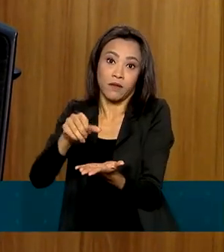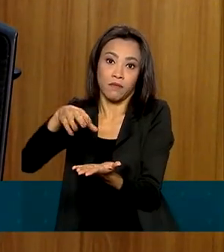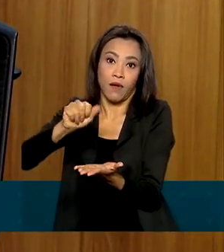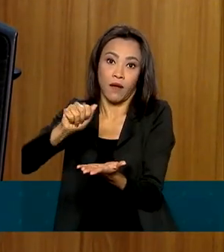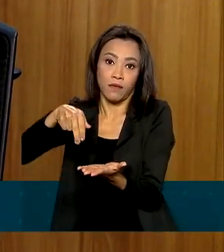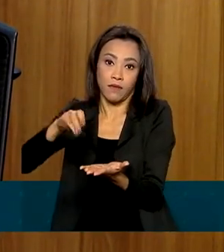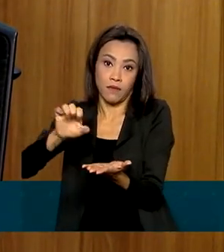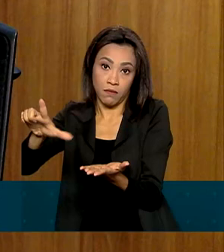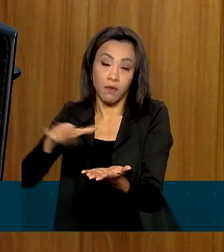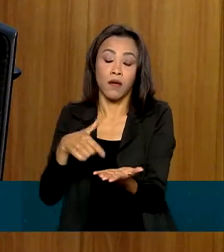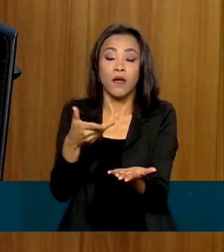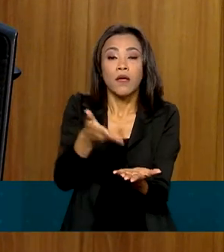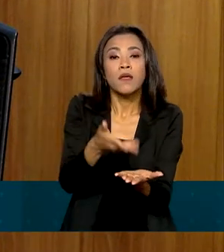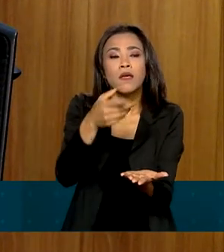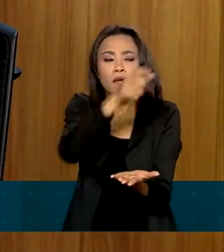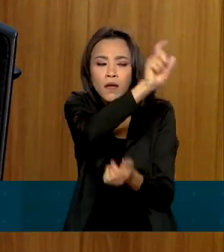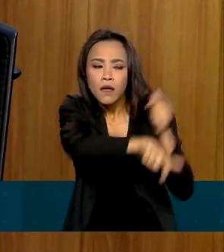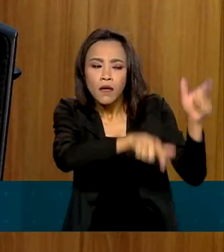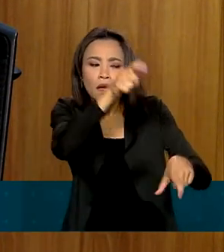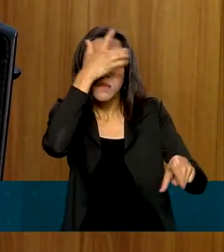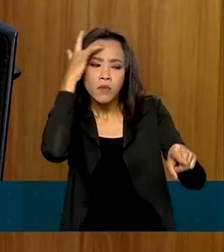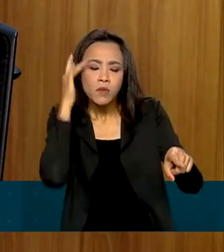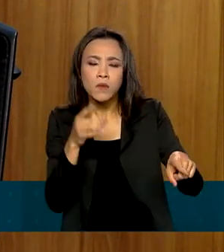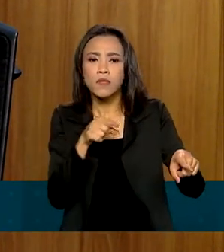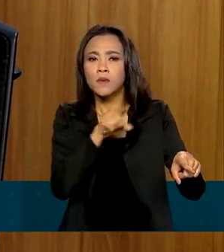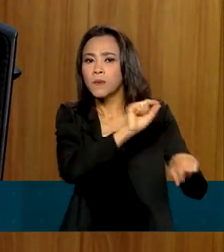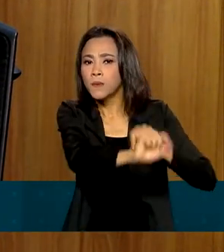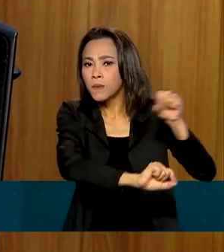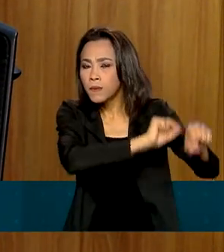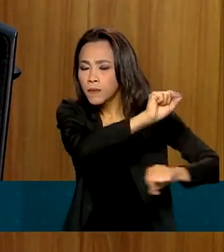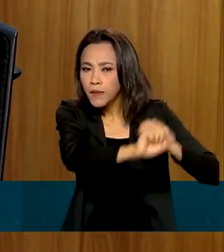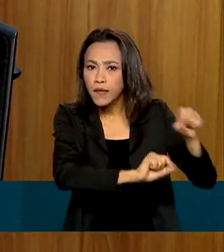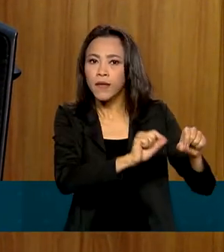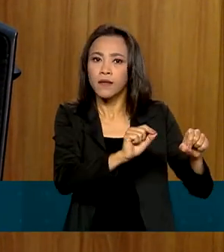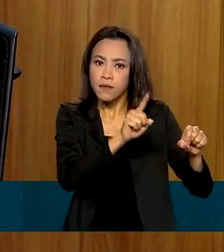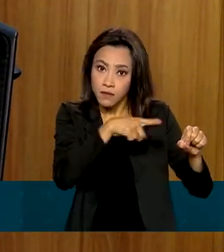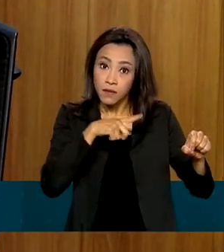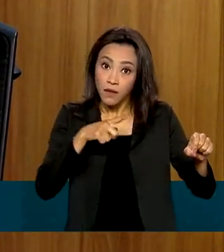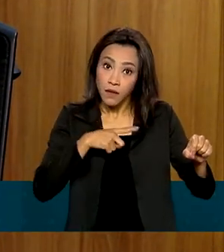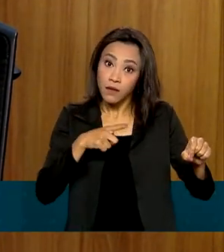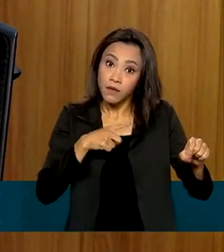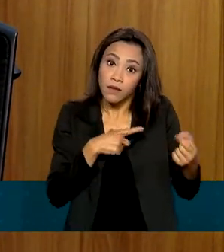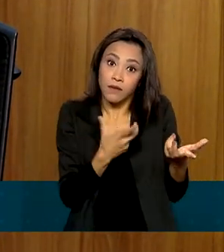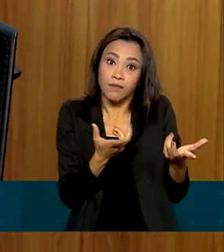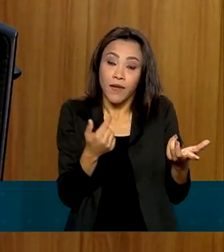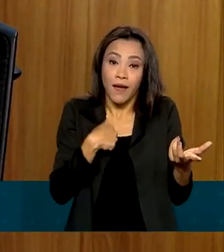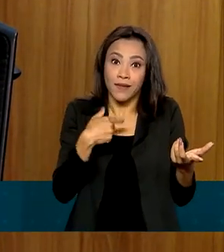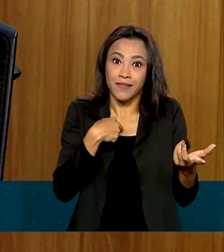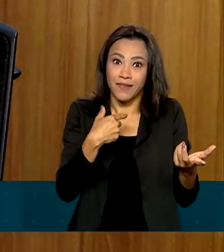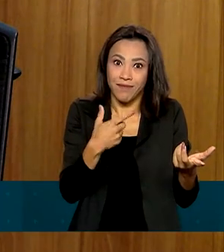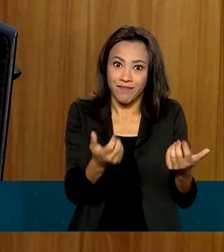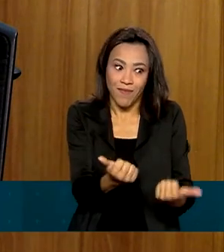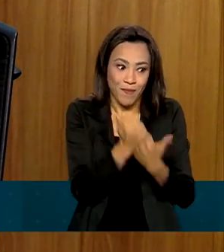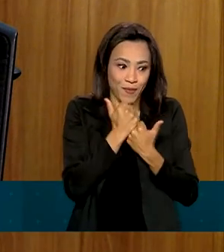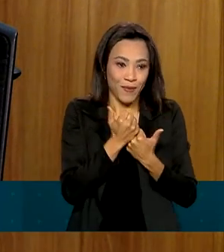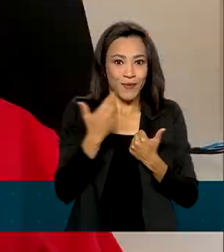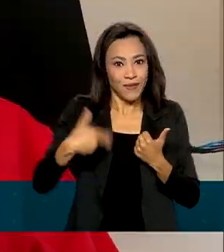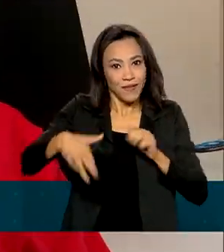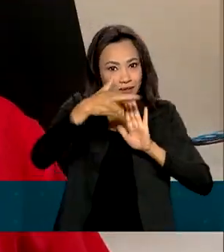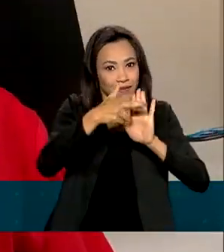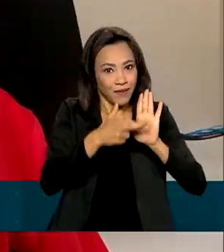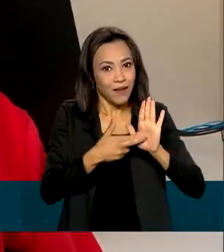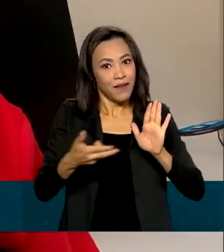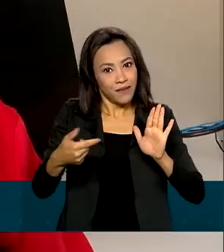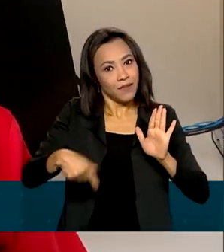o consumidor já seja imediatamente beneficiado com essa medida legal.